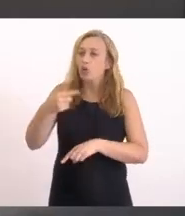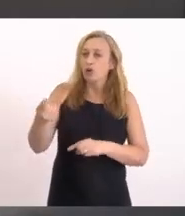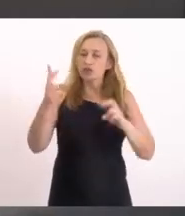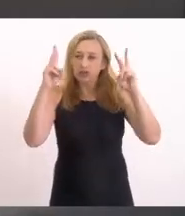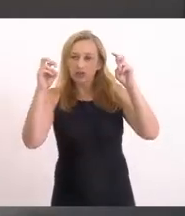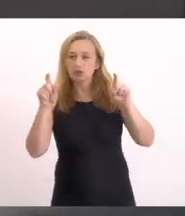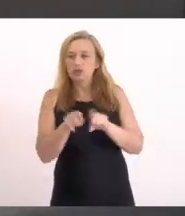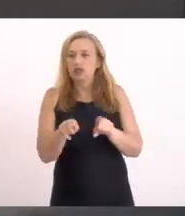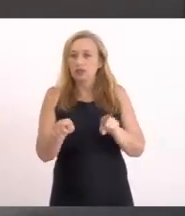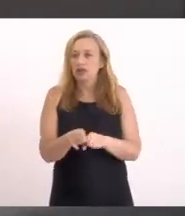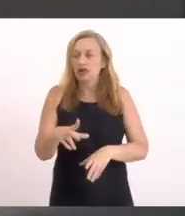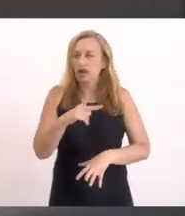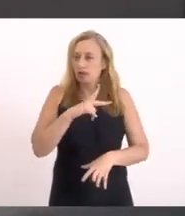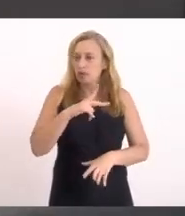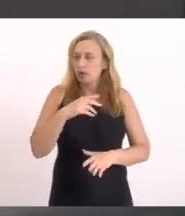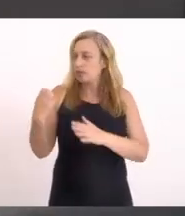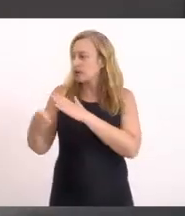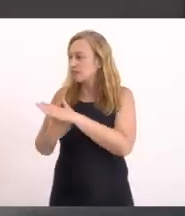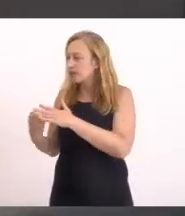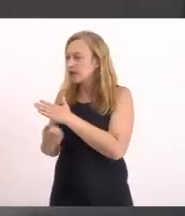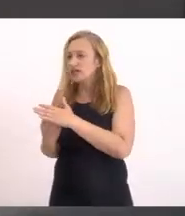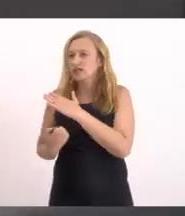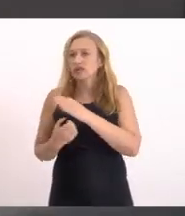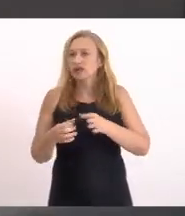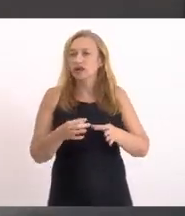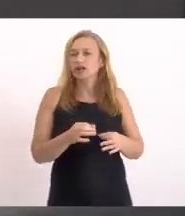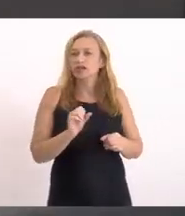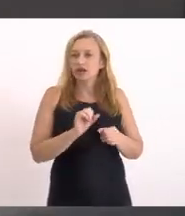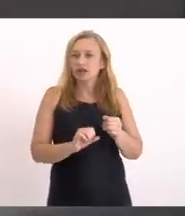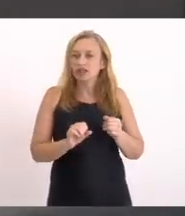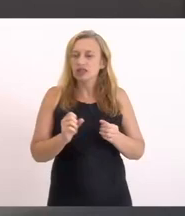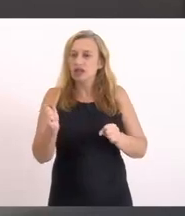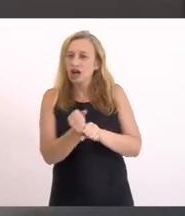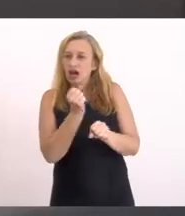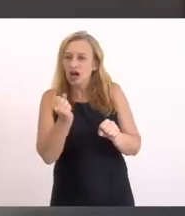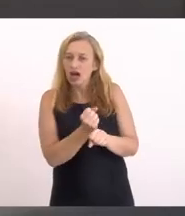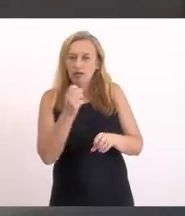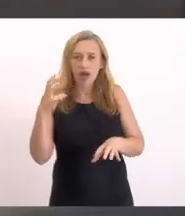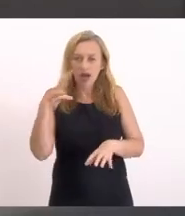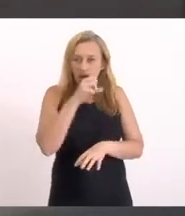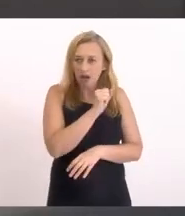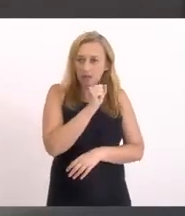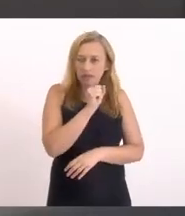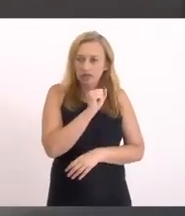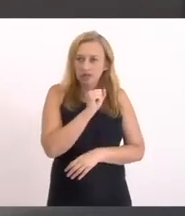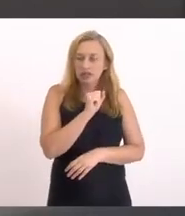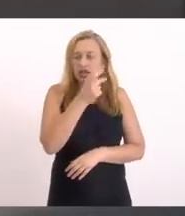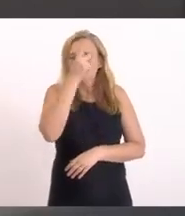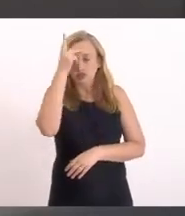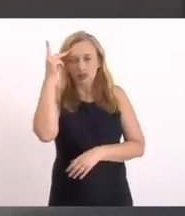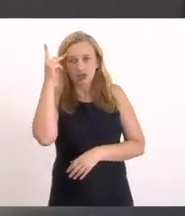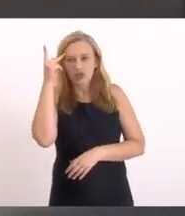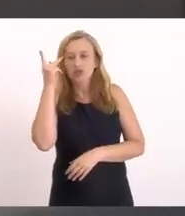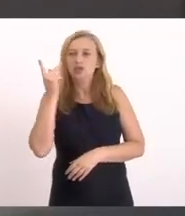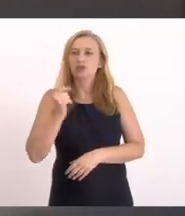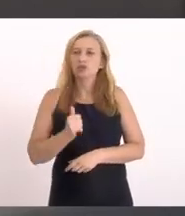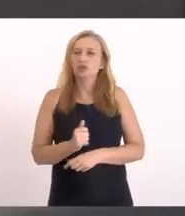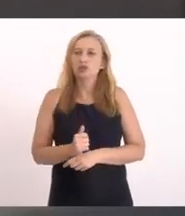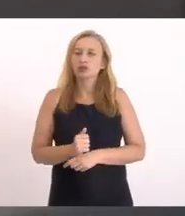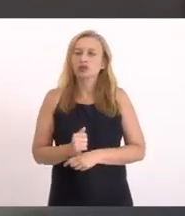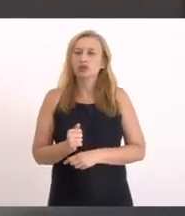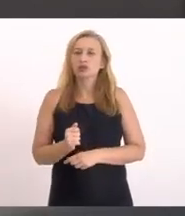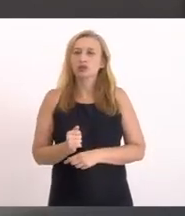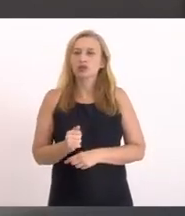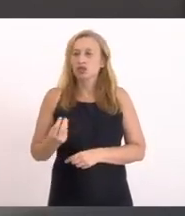a própria empresa Que está fazendo A obra emergencial É que as pessoas Os